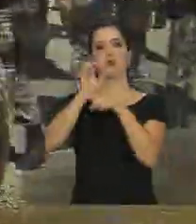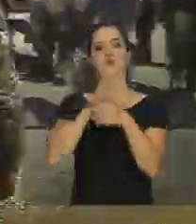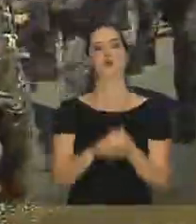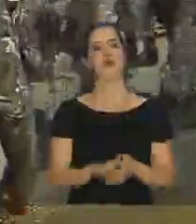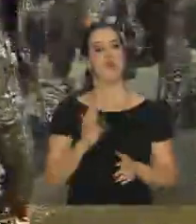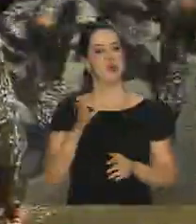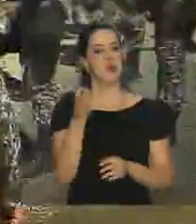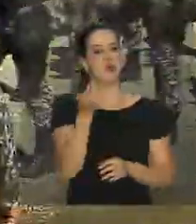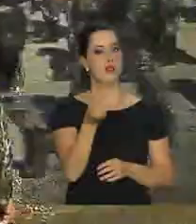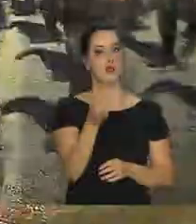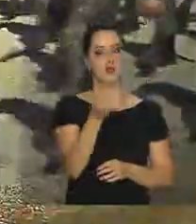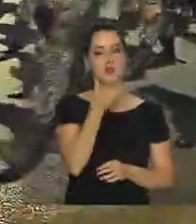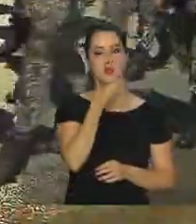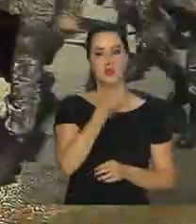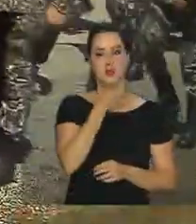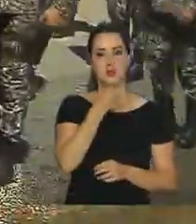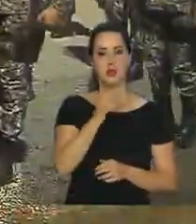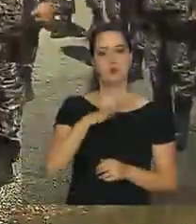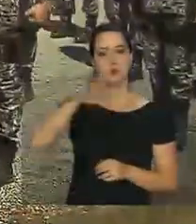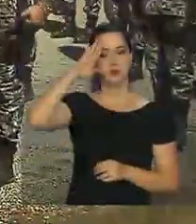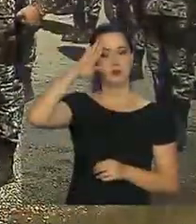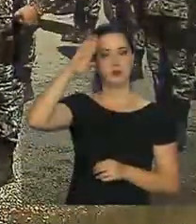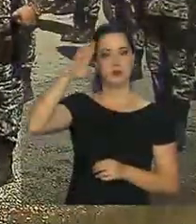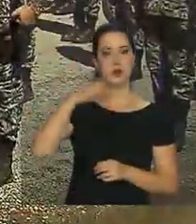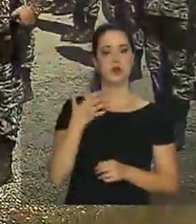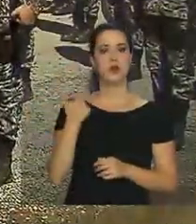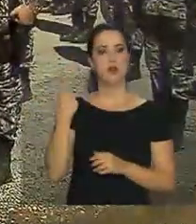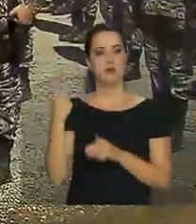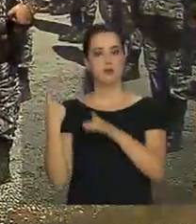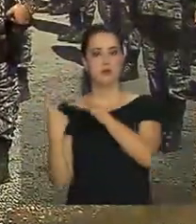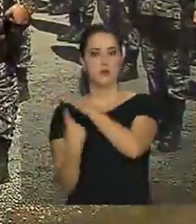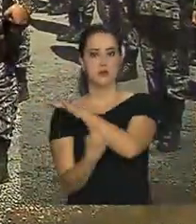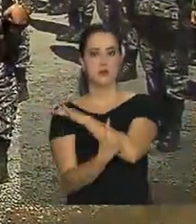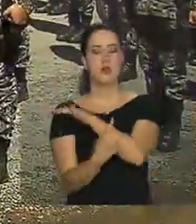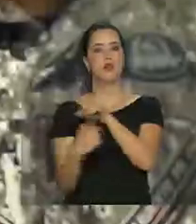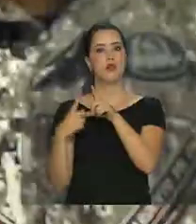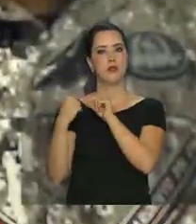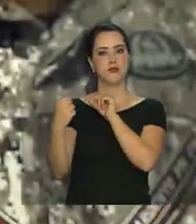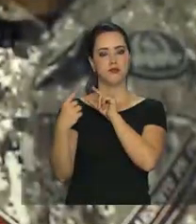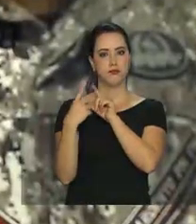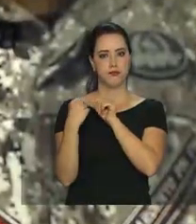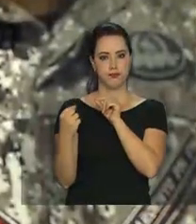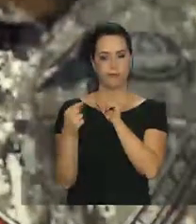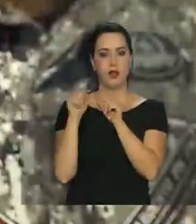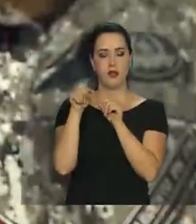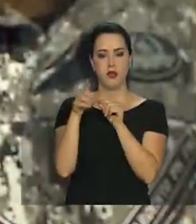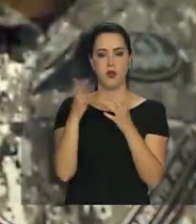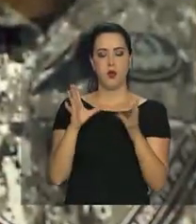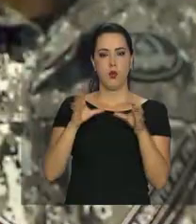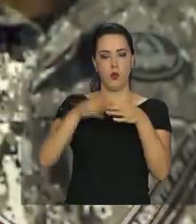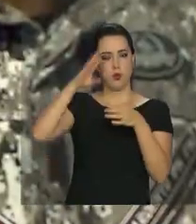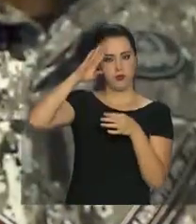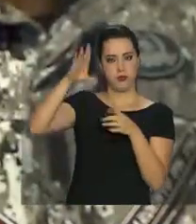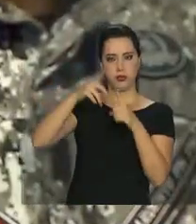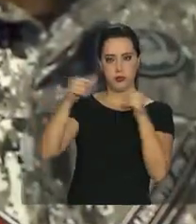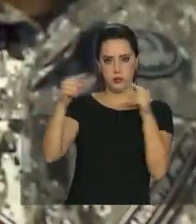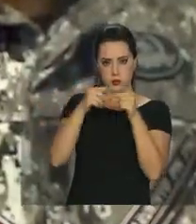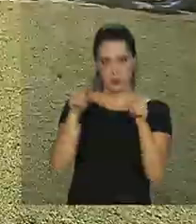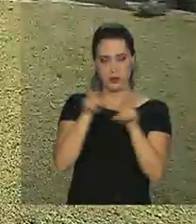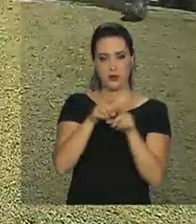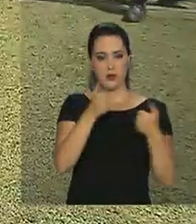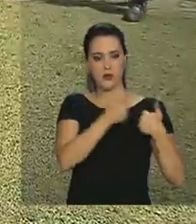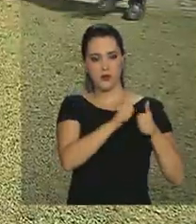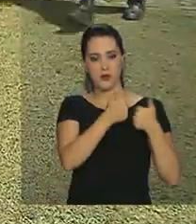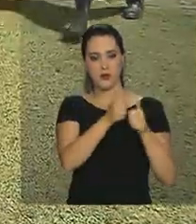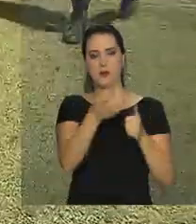60 homens da Força Nacional de Segurança que deixaram Brasília na última segunda-feira. Outros 60 estão a caminho por terra,